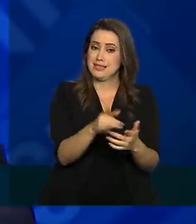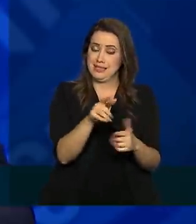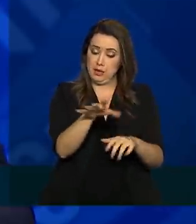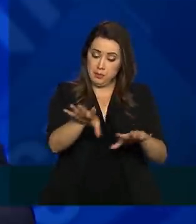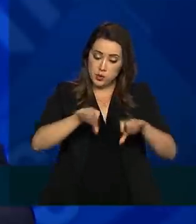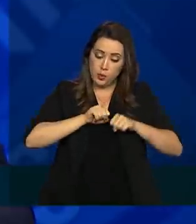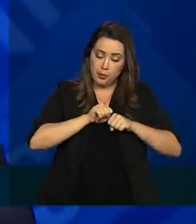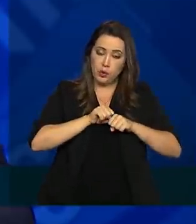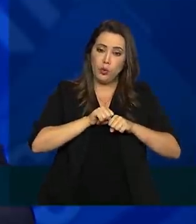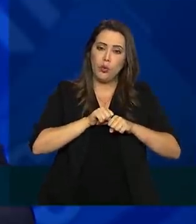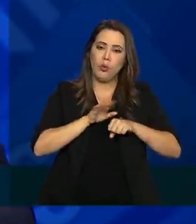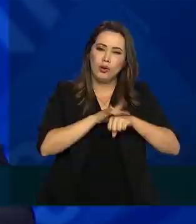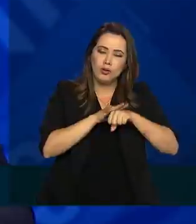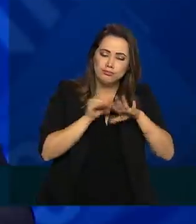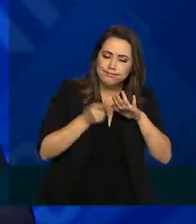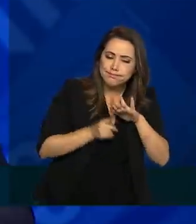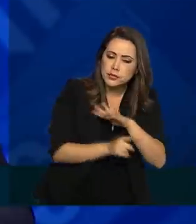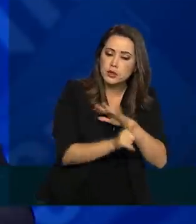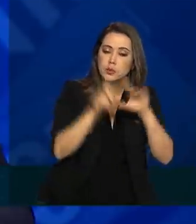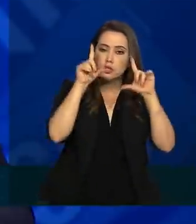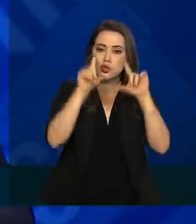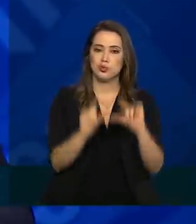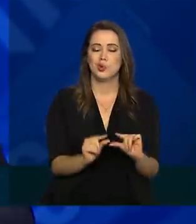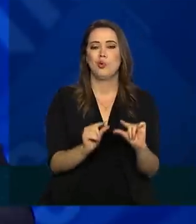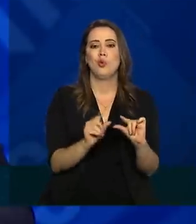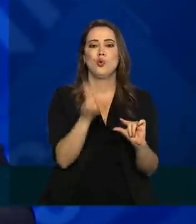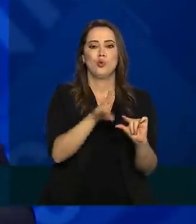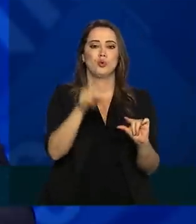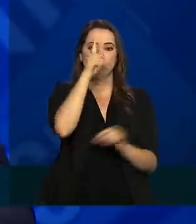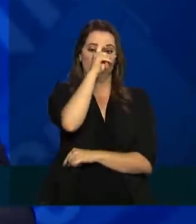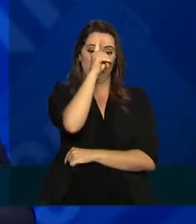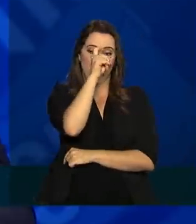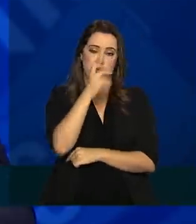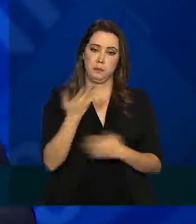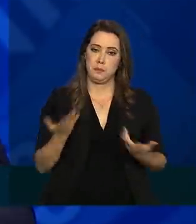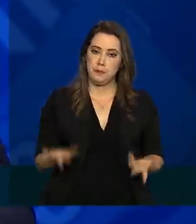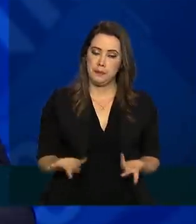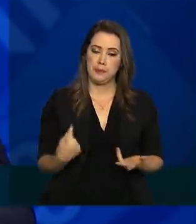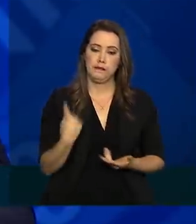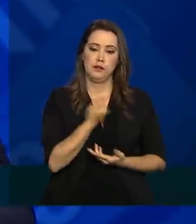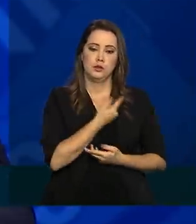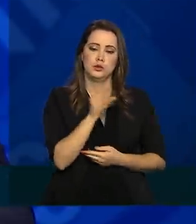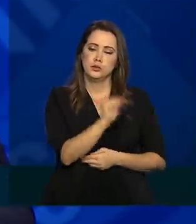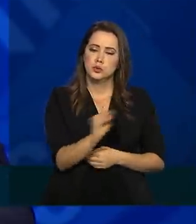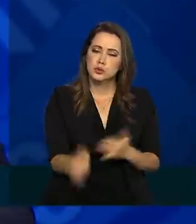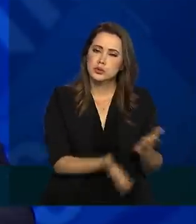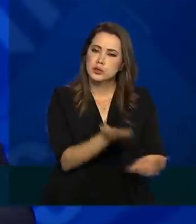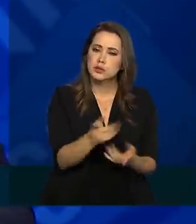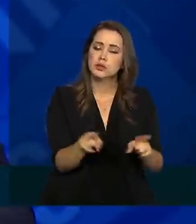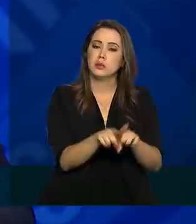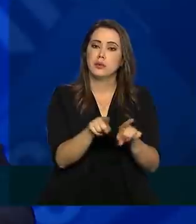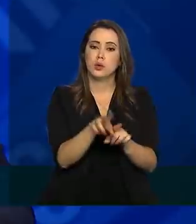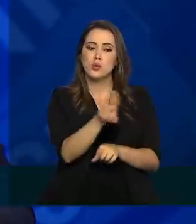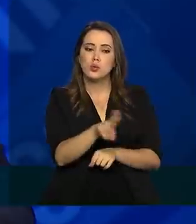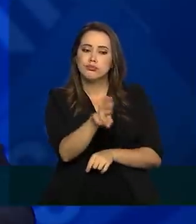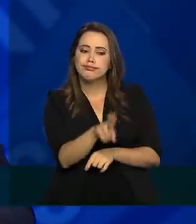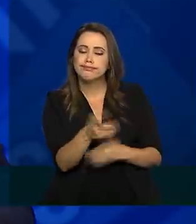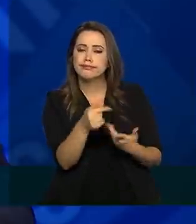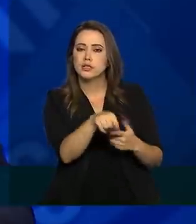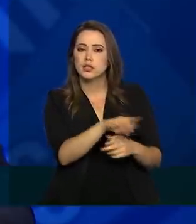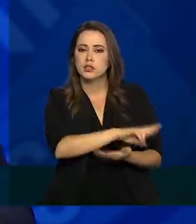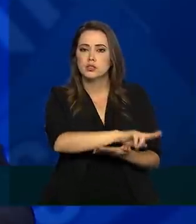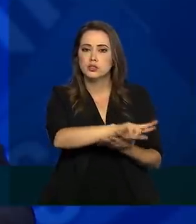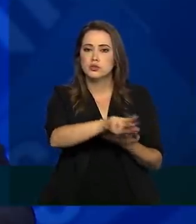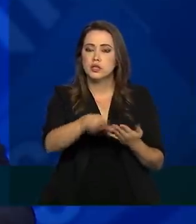isso tem o potencial de diminuir a sobrecarga no sistema de saúde, estamos tratando a questão do manejo clínico nas diferentes